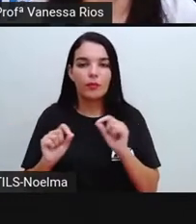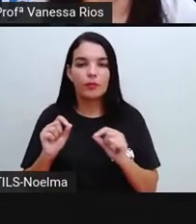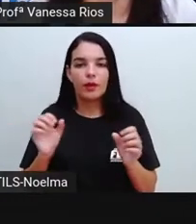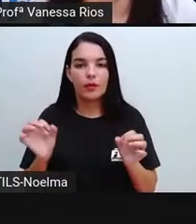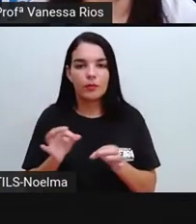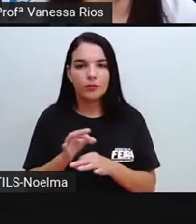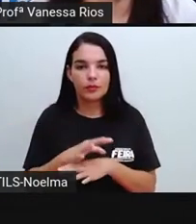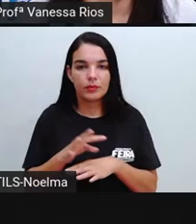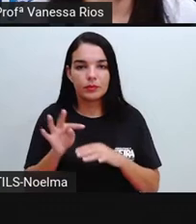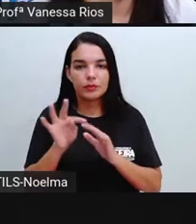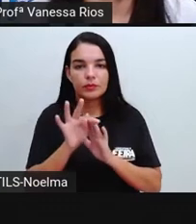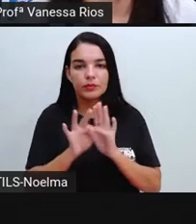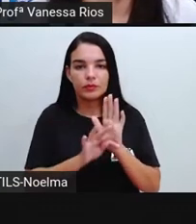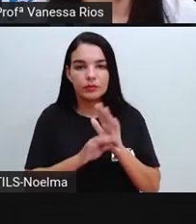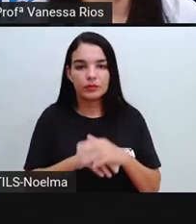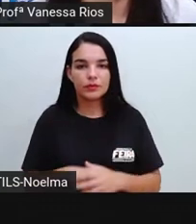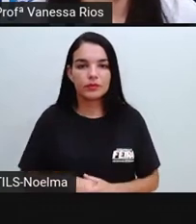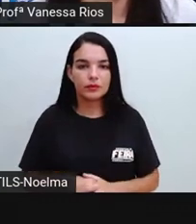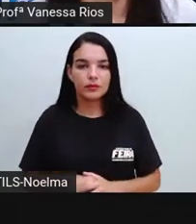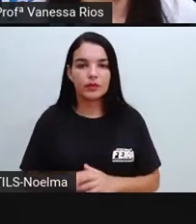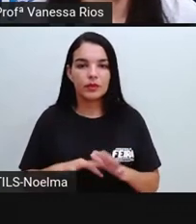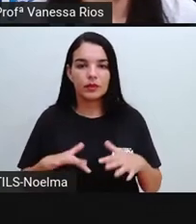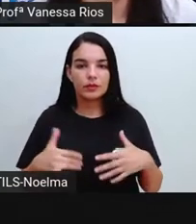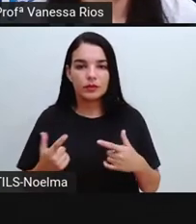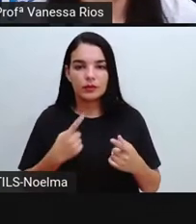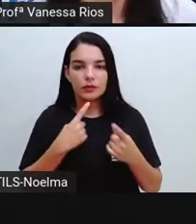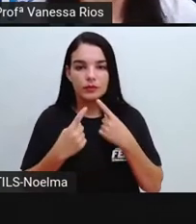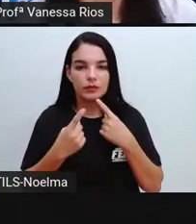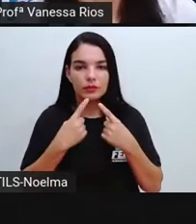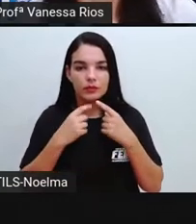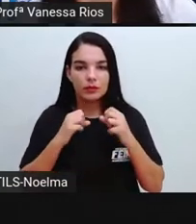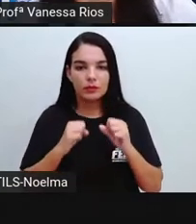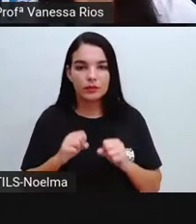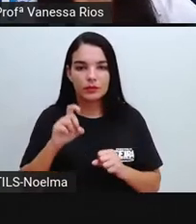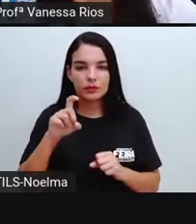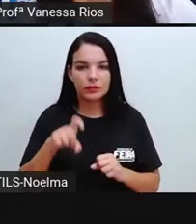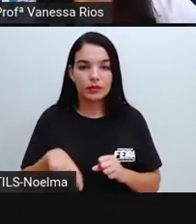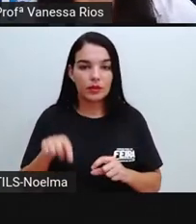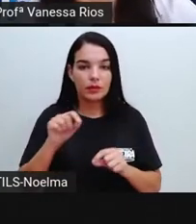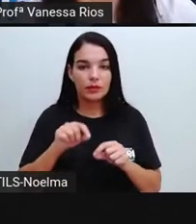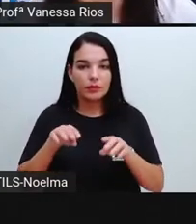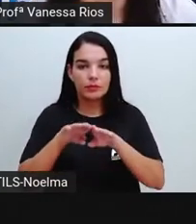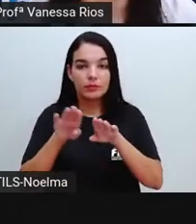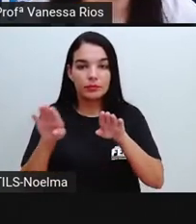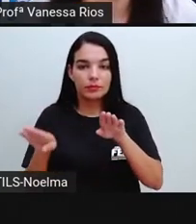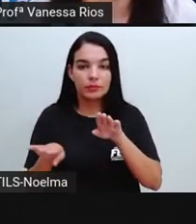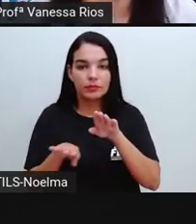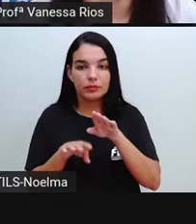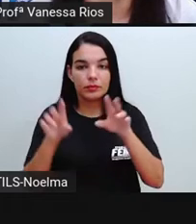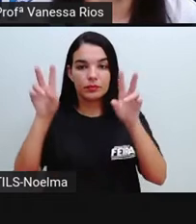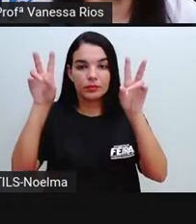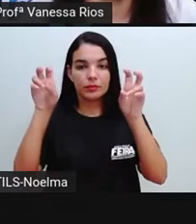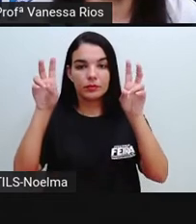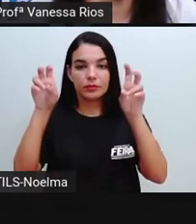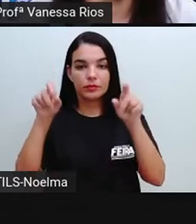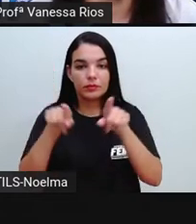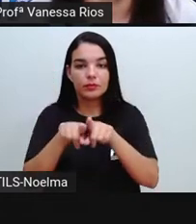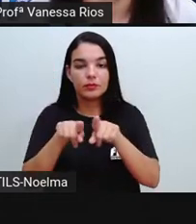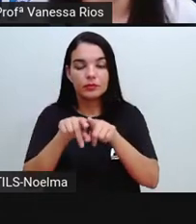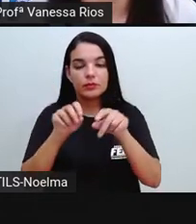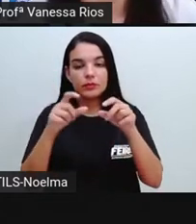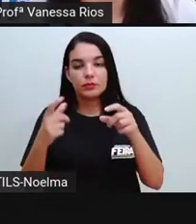o texto. Então, a entrevista pode ser precedida por um título e, por vezes, por um